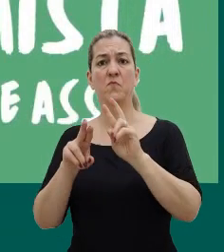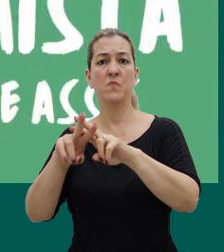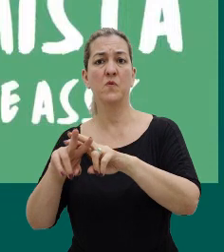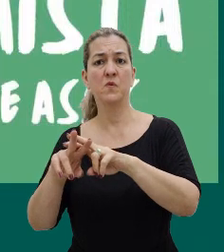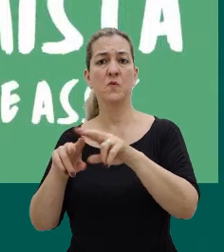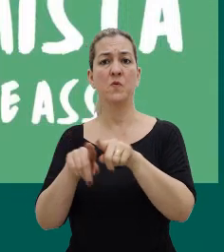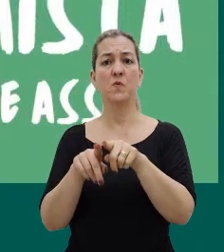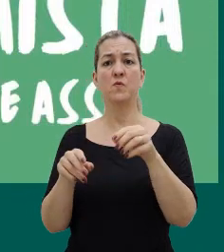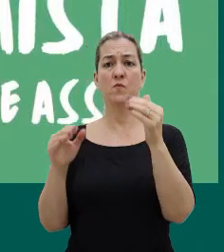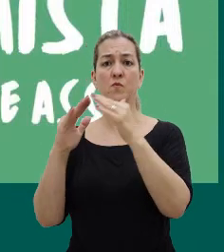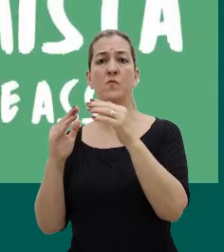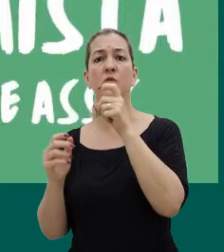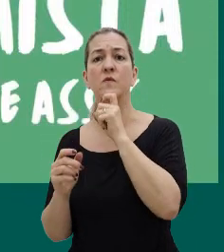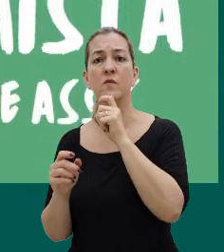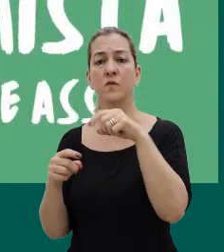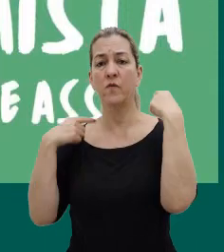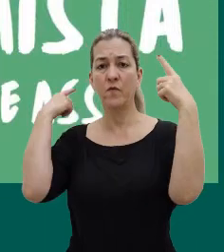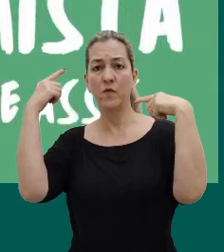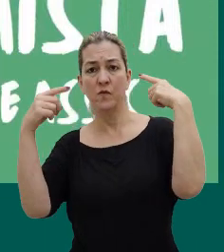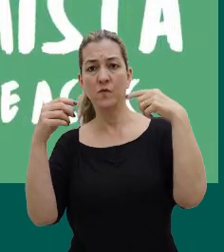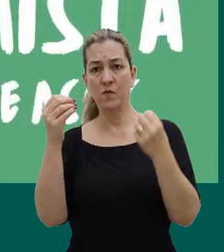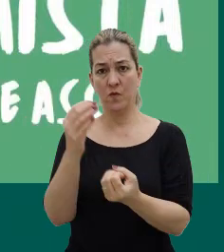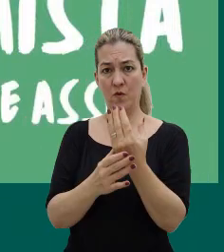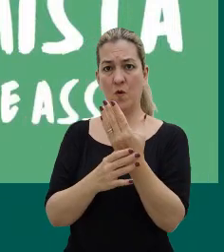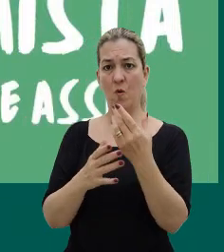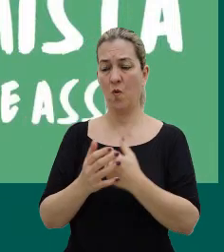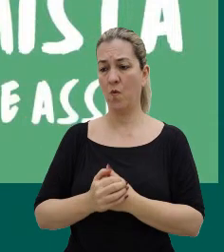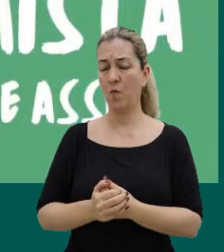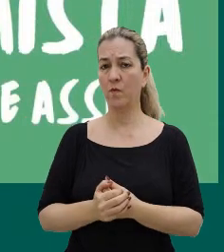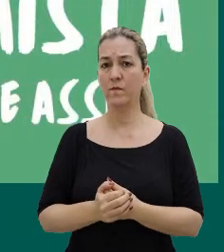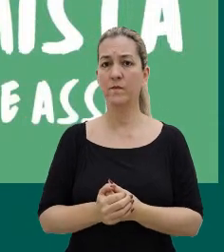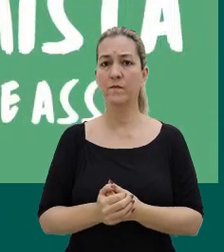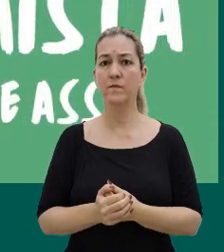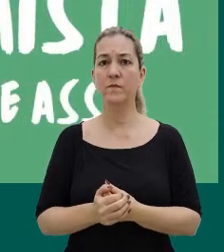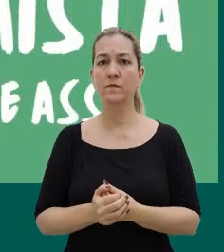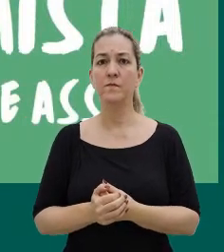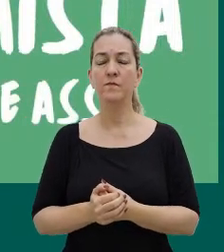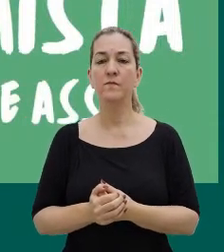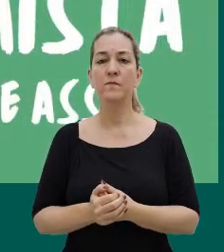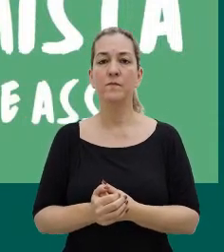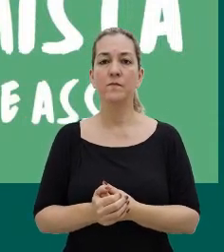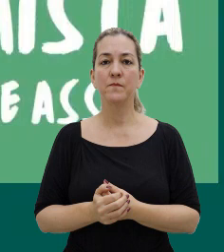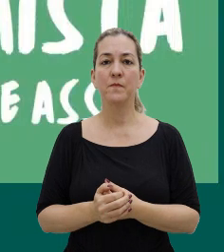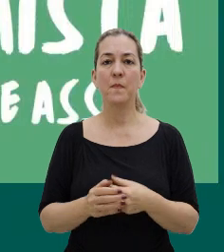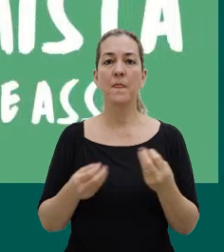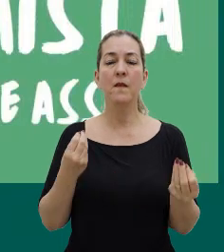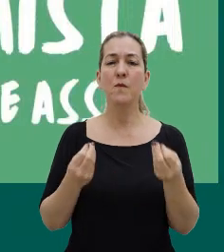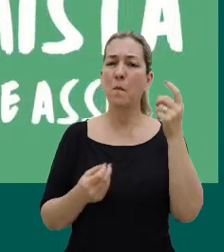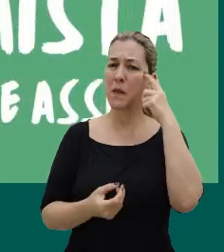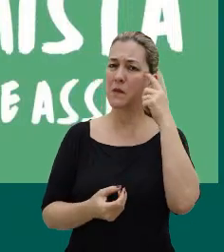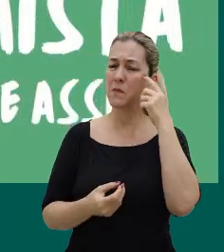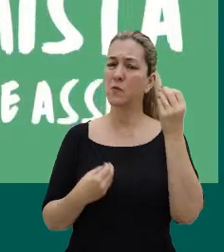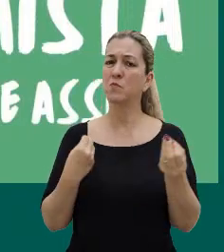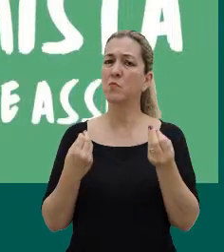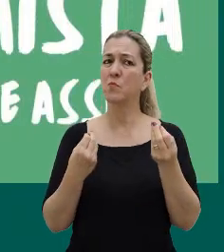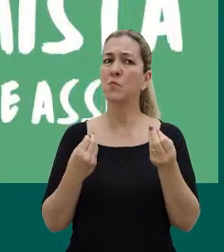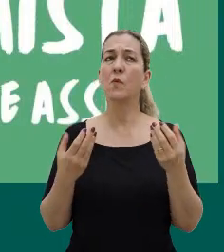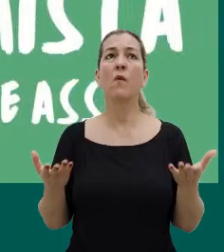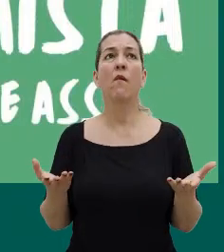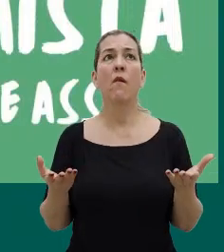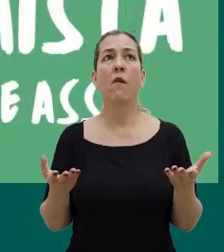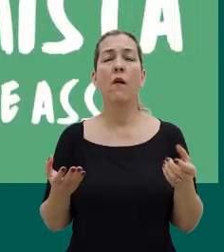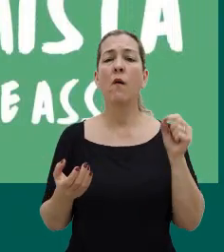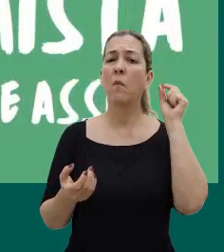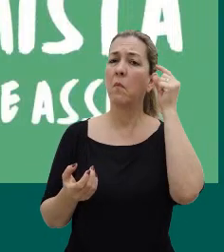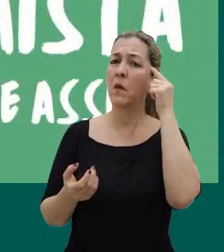no então manicômio que ele mesmo havia construído. O raciocínio dele era assim, bom, lá pelas